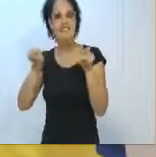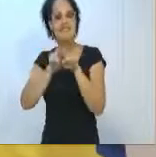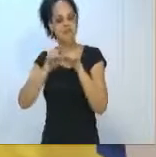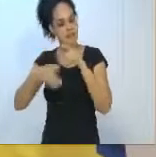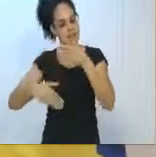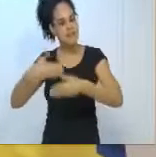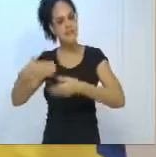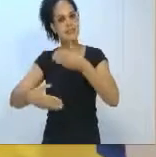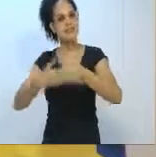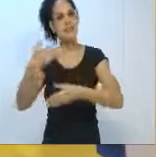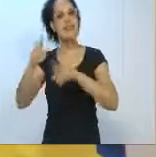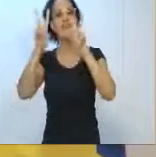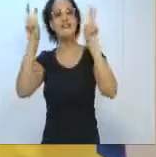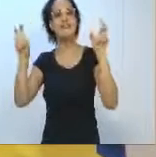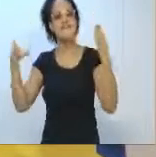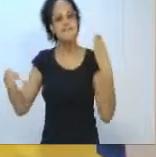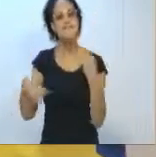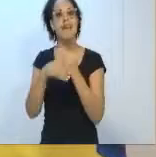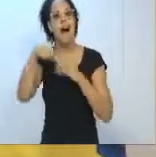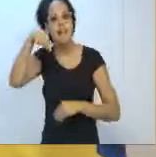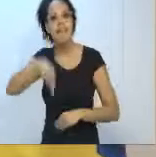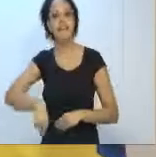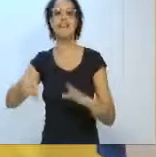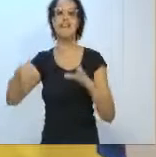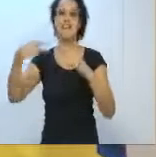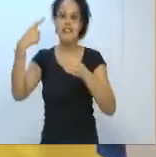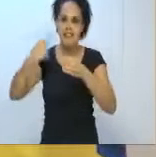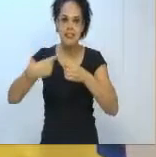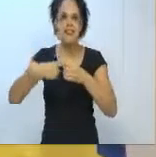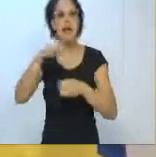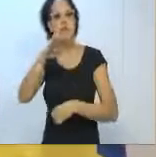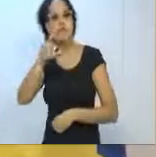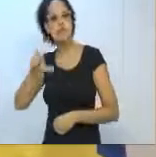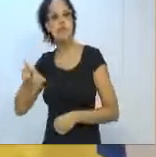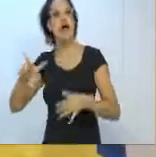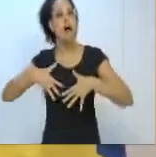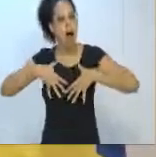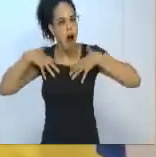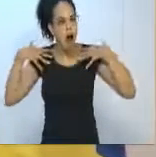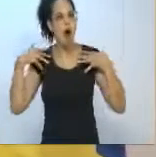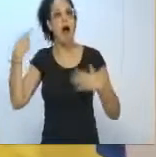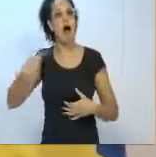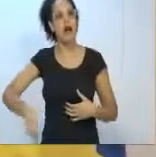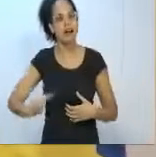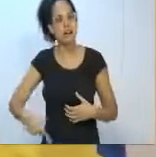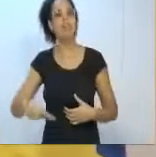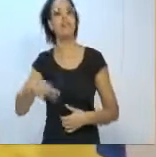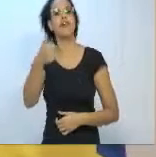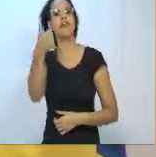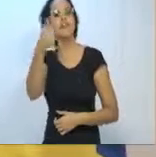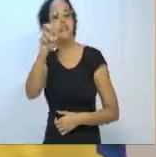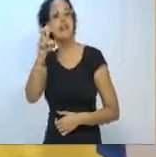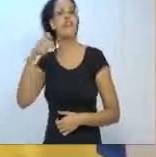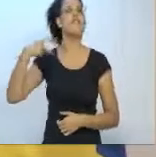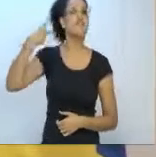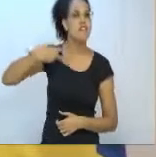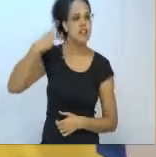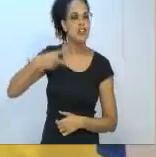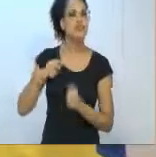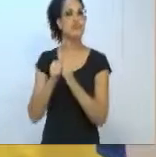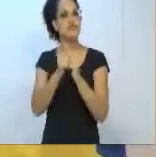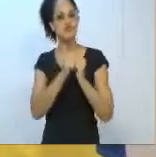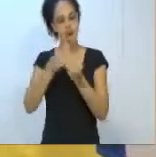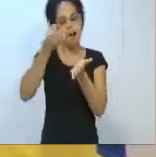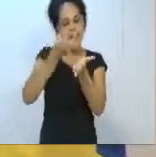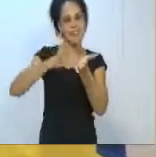Blumenau, em nome do Brasil. É uma honra, como eu já falei, para todos os 15 vereadores que aqui assinaram junto comigo essa merecida honraria